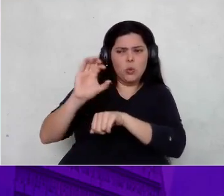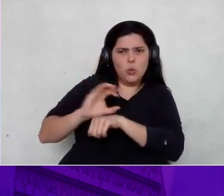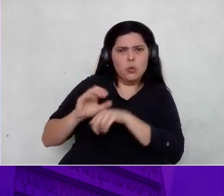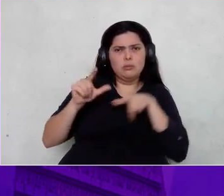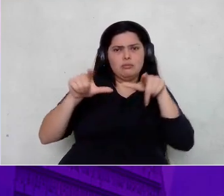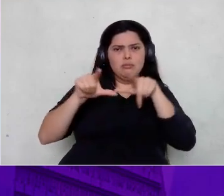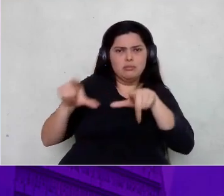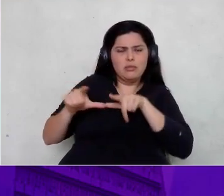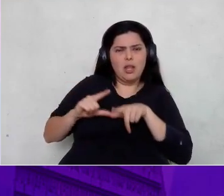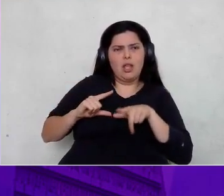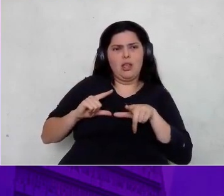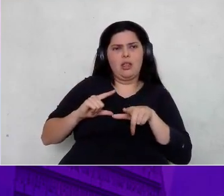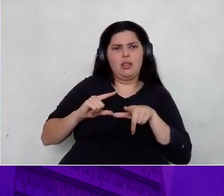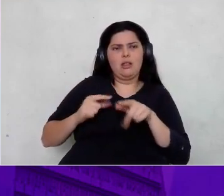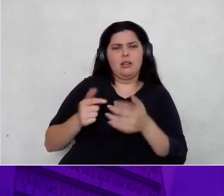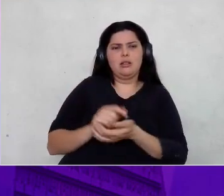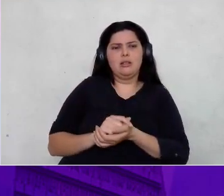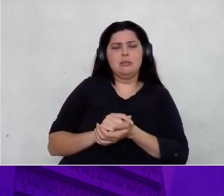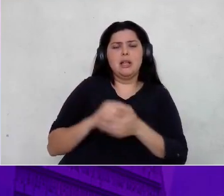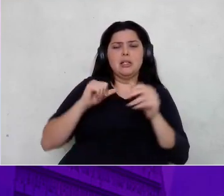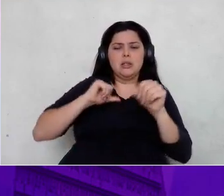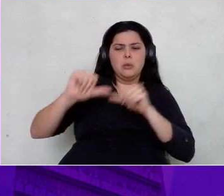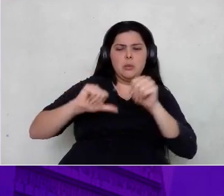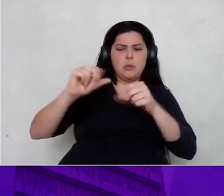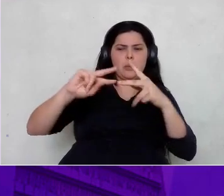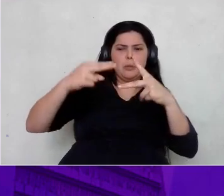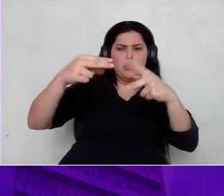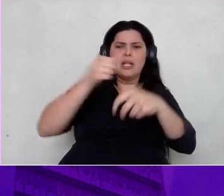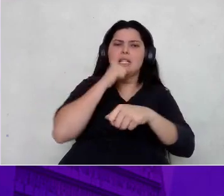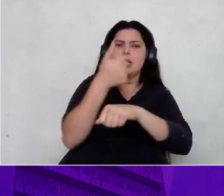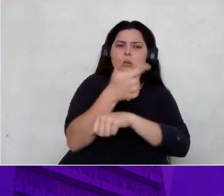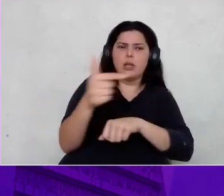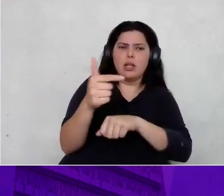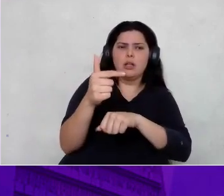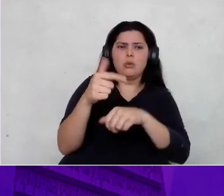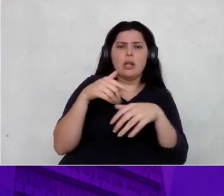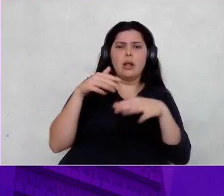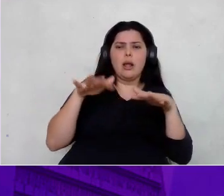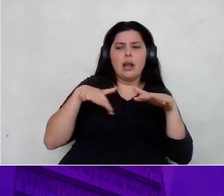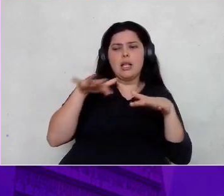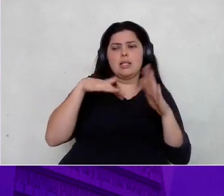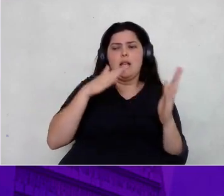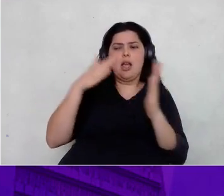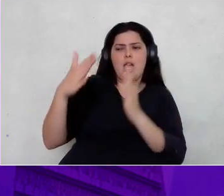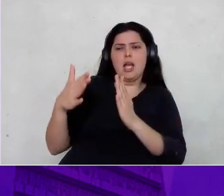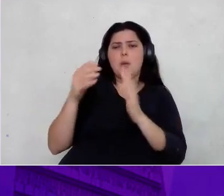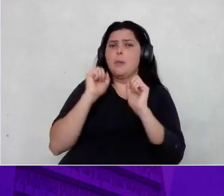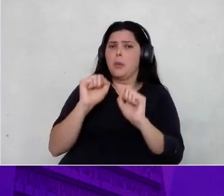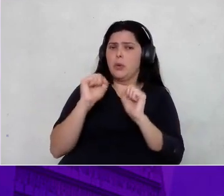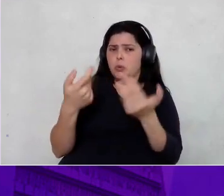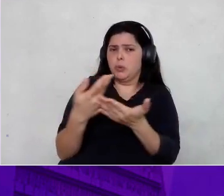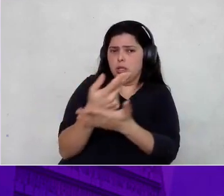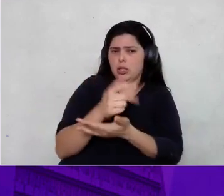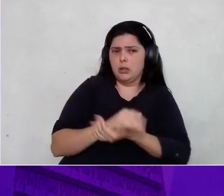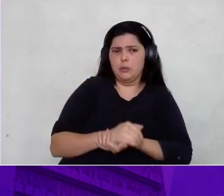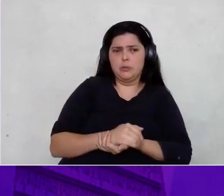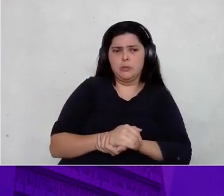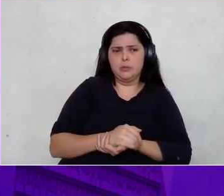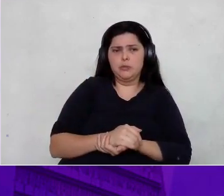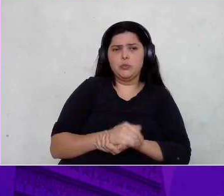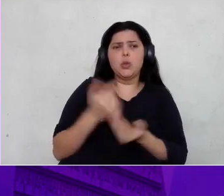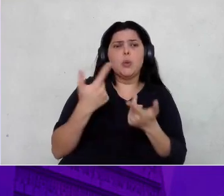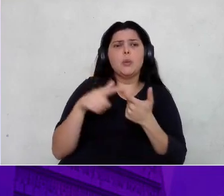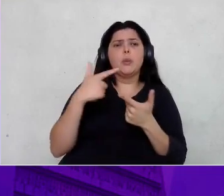mas a transição não está vindo, você está aqui no Mar Revolto. Pode ser que você esteja no Mar Revolto. E qual que o grande problema do Mar